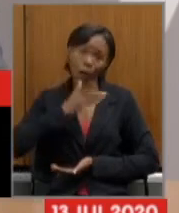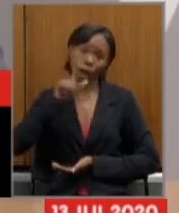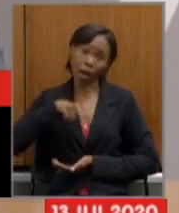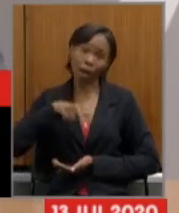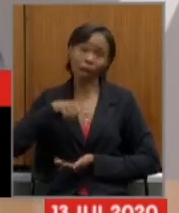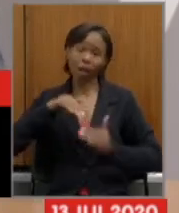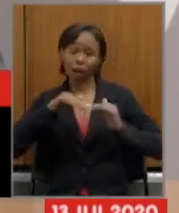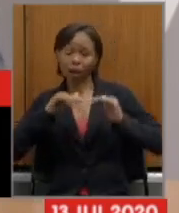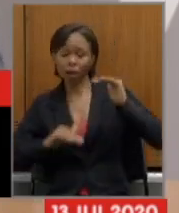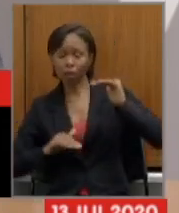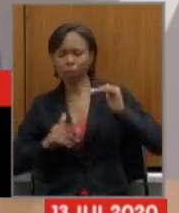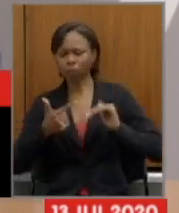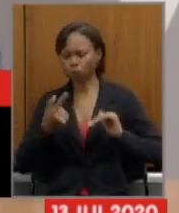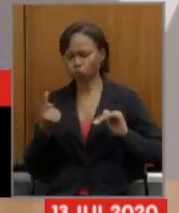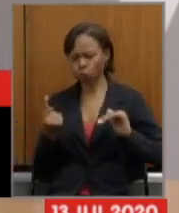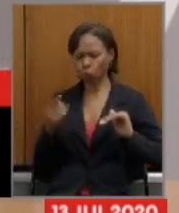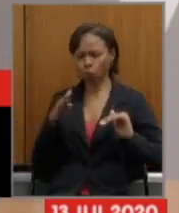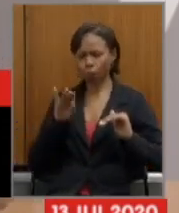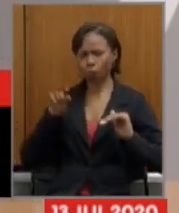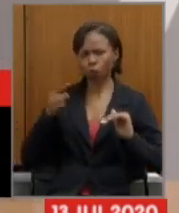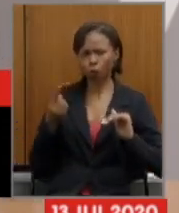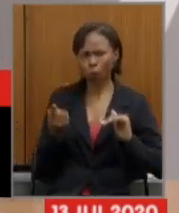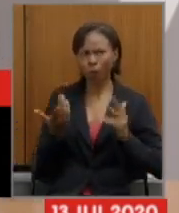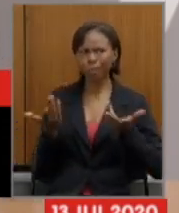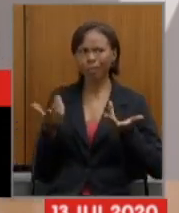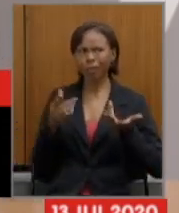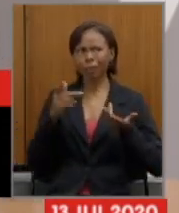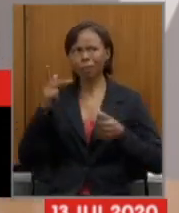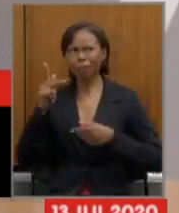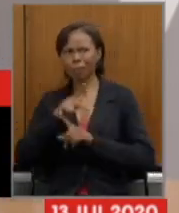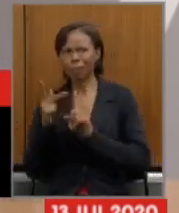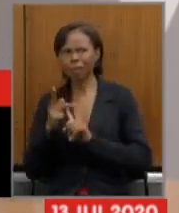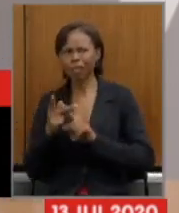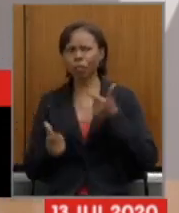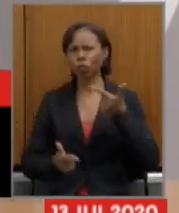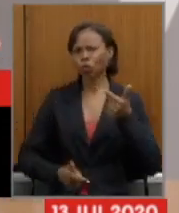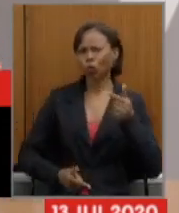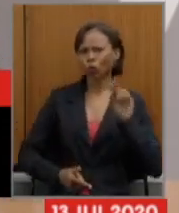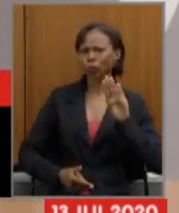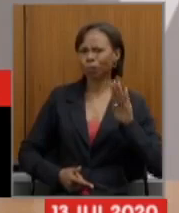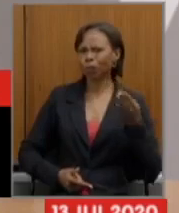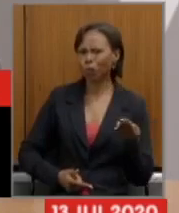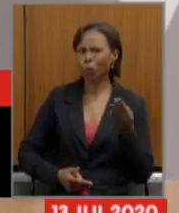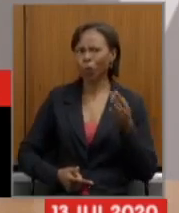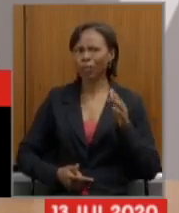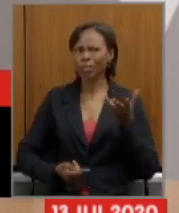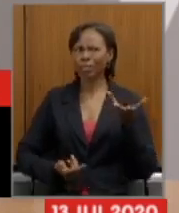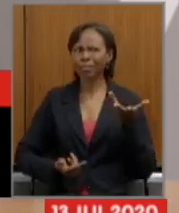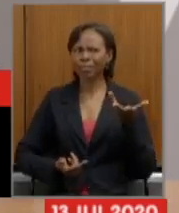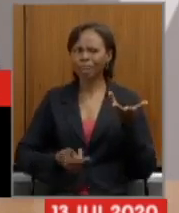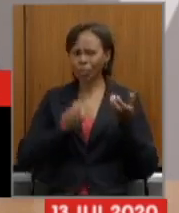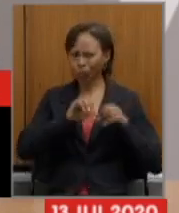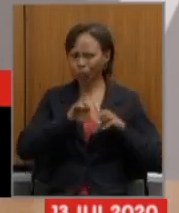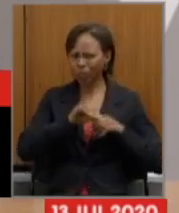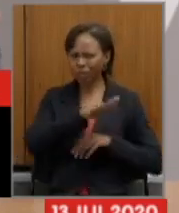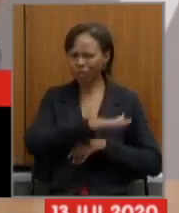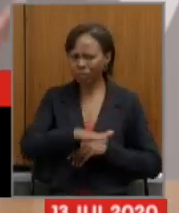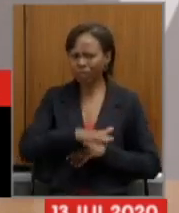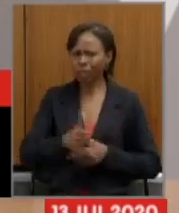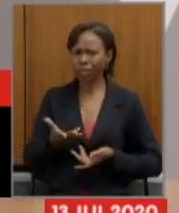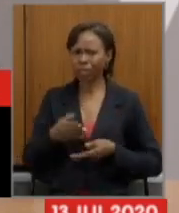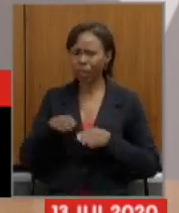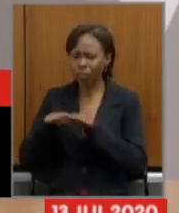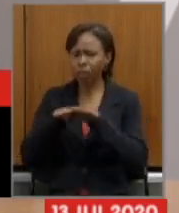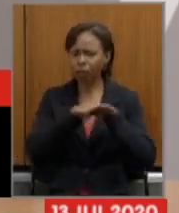21 bilhões de reais para a previdência 12 bilhões de reais para investir na educação das nossas crianças para investir na